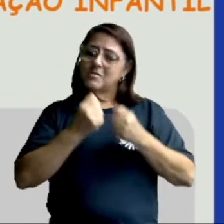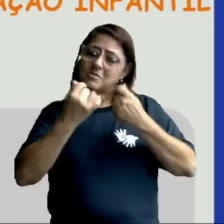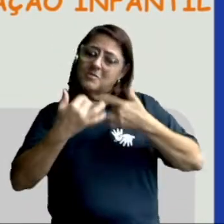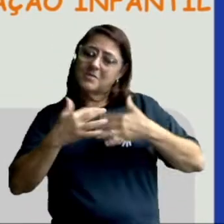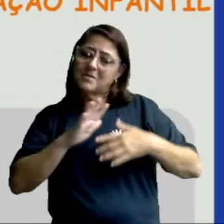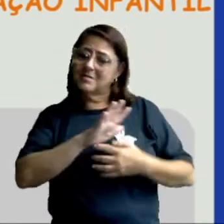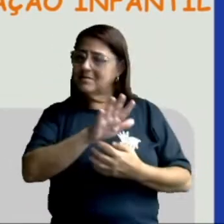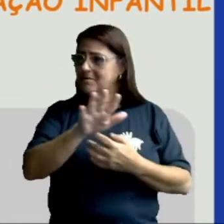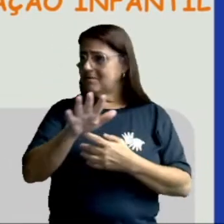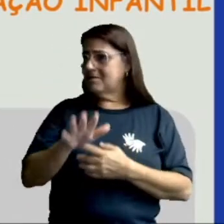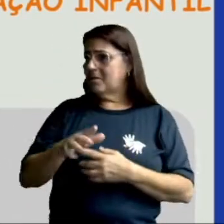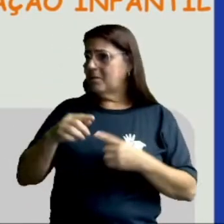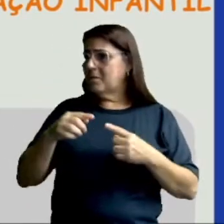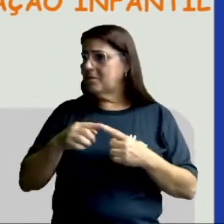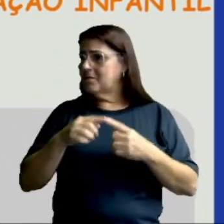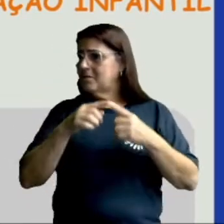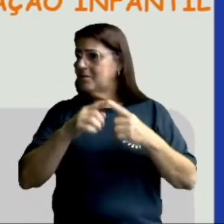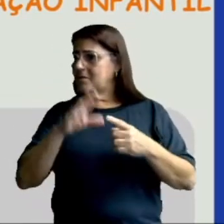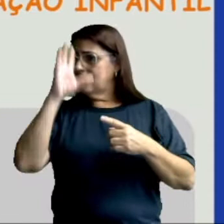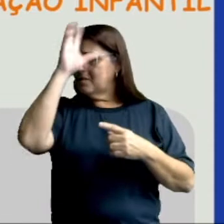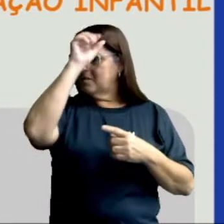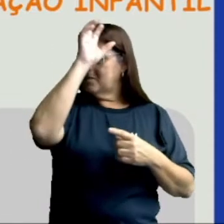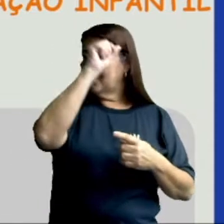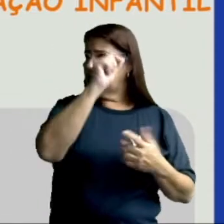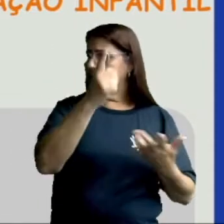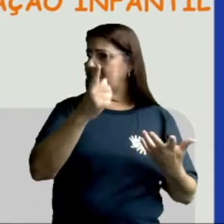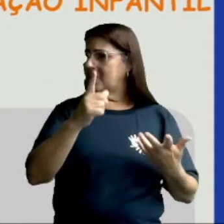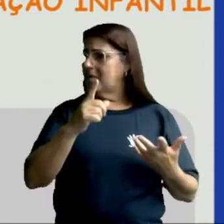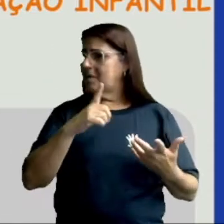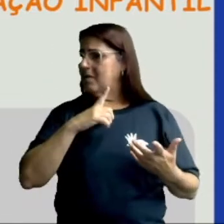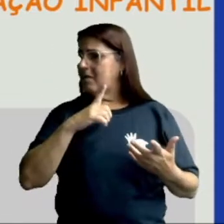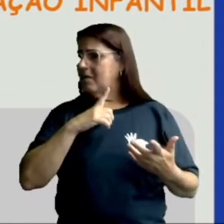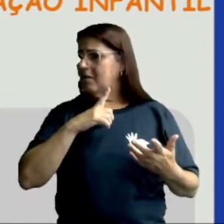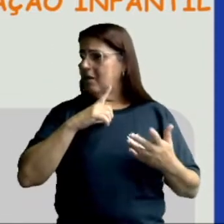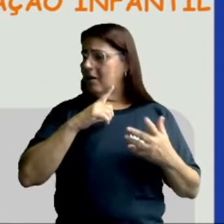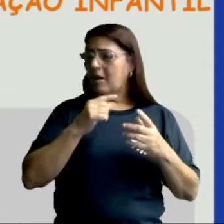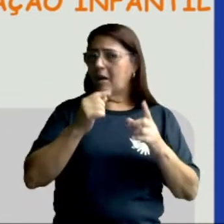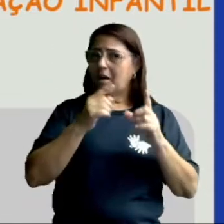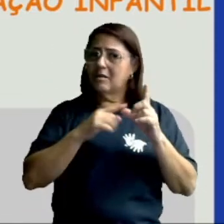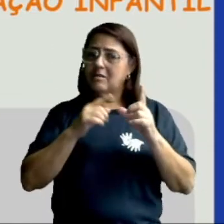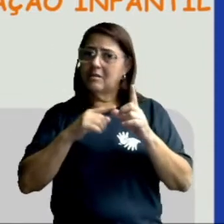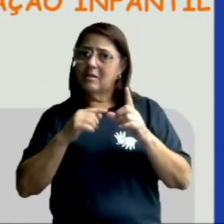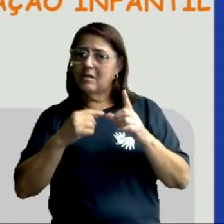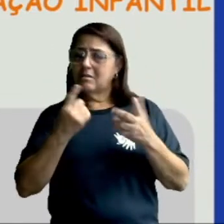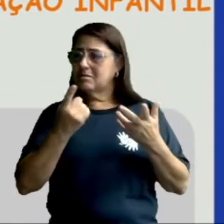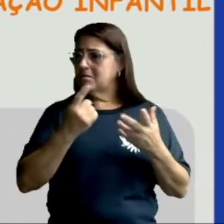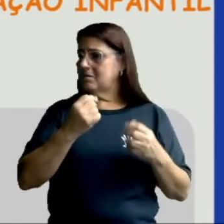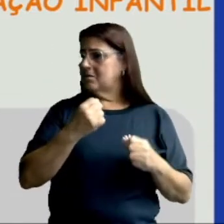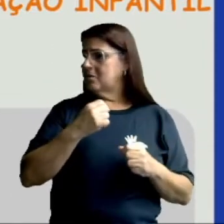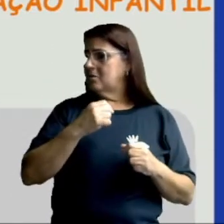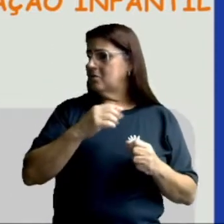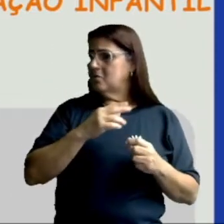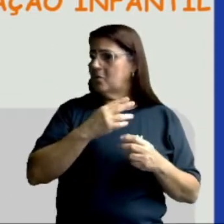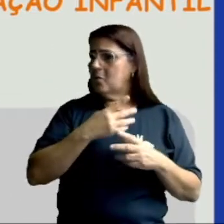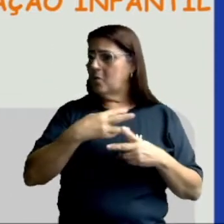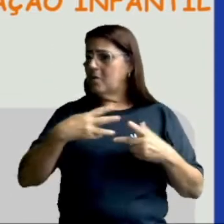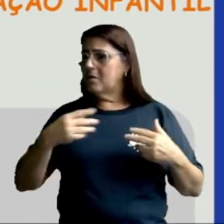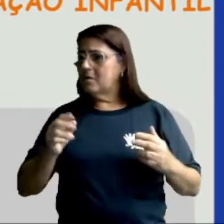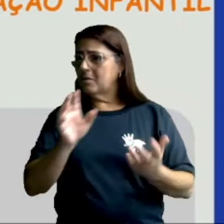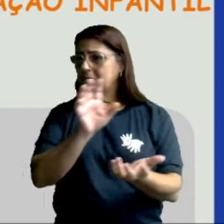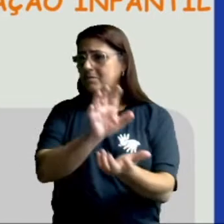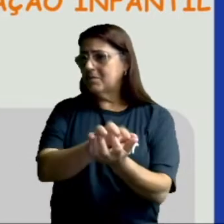expressar. Objetivos de aprendizagens. Aqui estão os códigos de acordo com a readequação do Currículo de